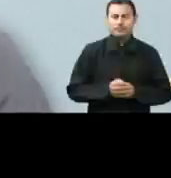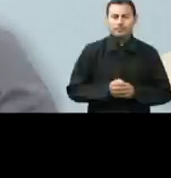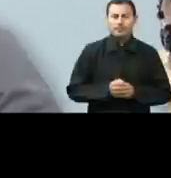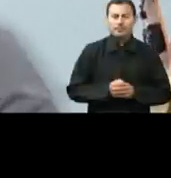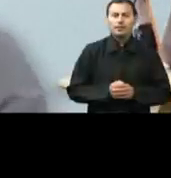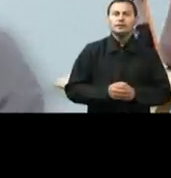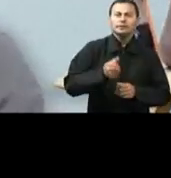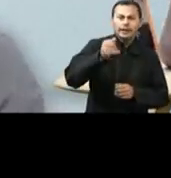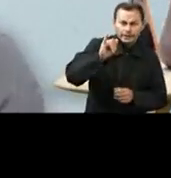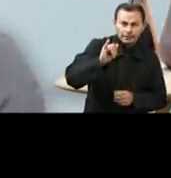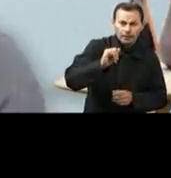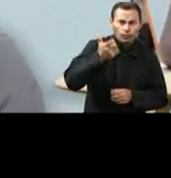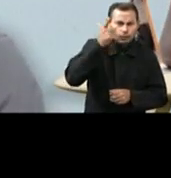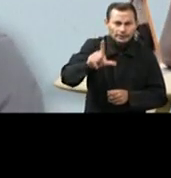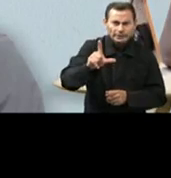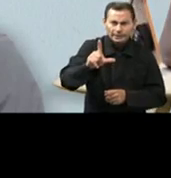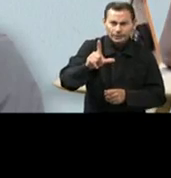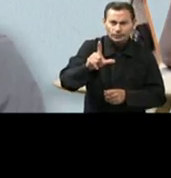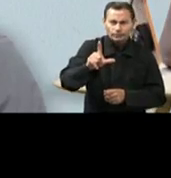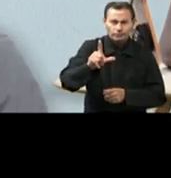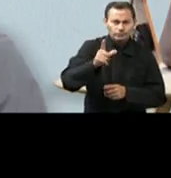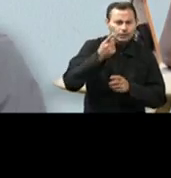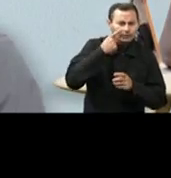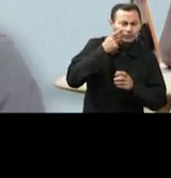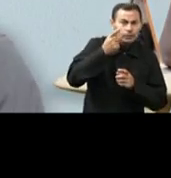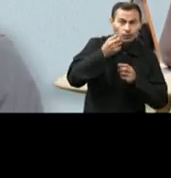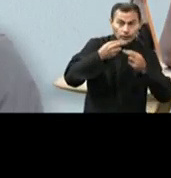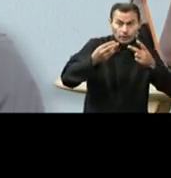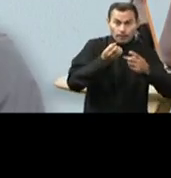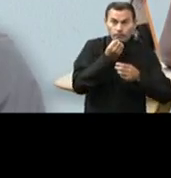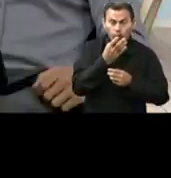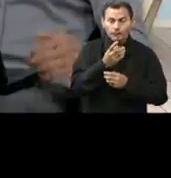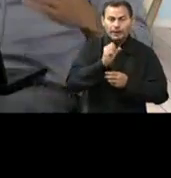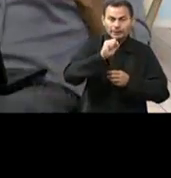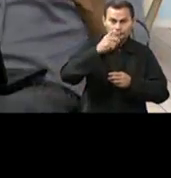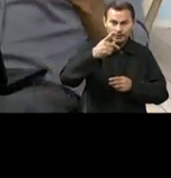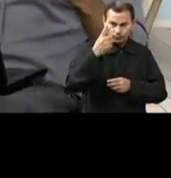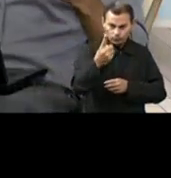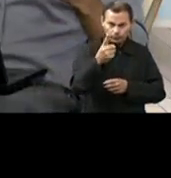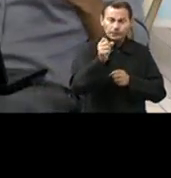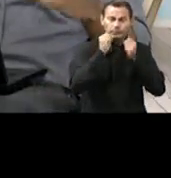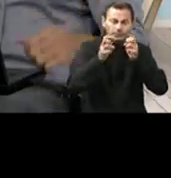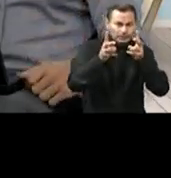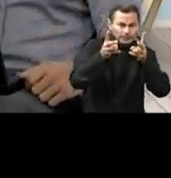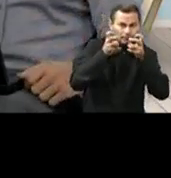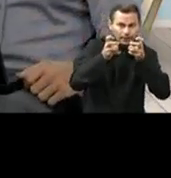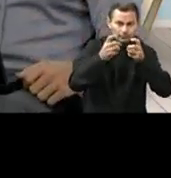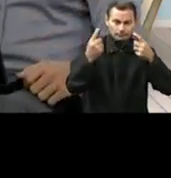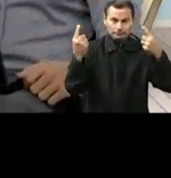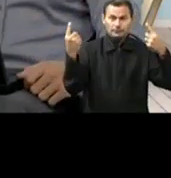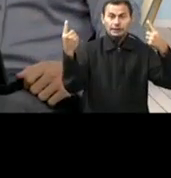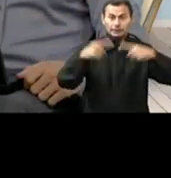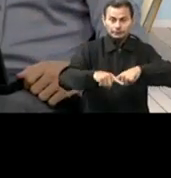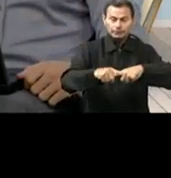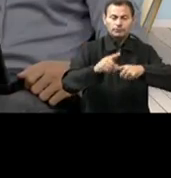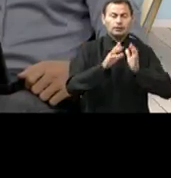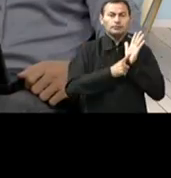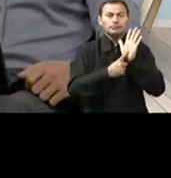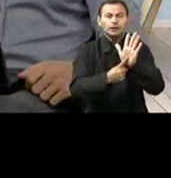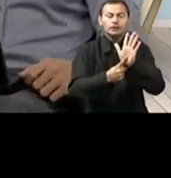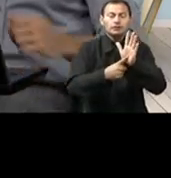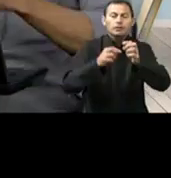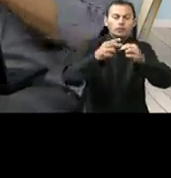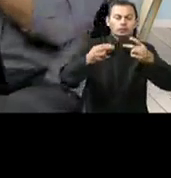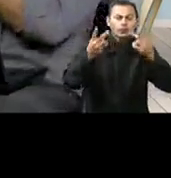E aí, conseguiu encontrar uma solução satisfatória para a SP1? Como você pôde notar, o desafio apresentado tem como base